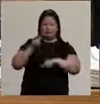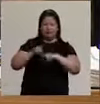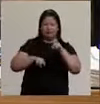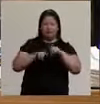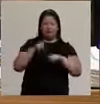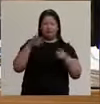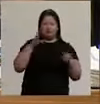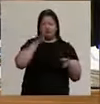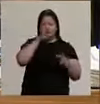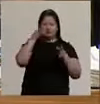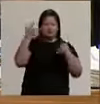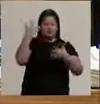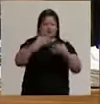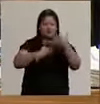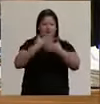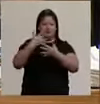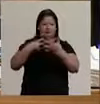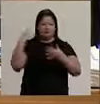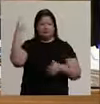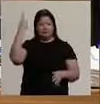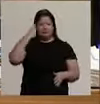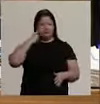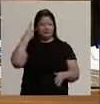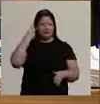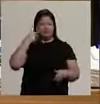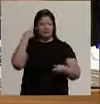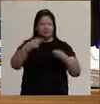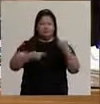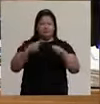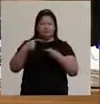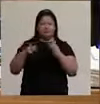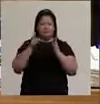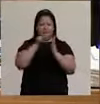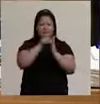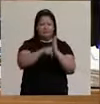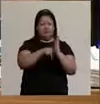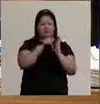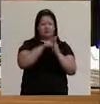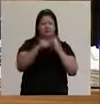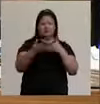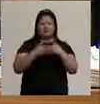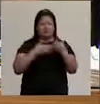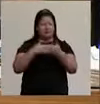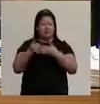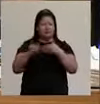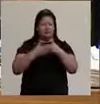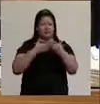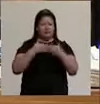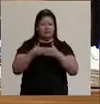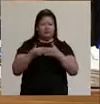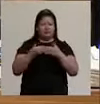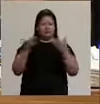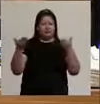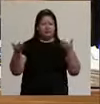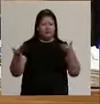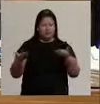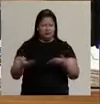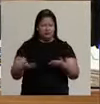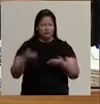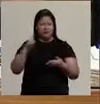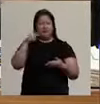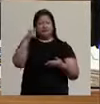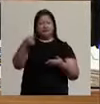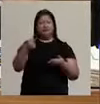baixo calão, interrompendo os vereadores em discussão, independente do projeto de qualquer segmento. Seja esse projeto, seja